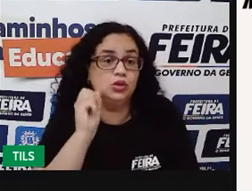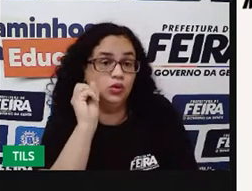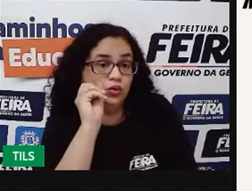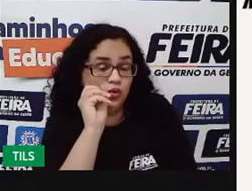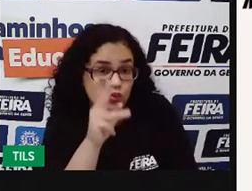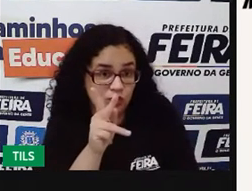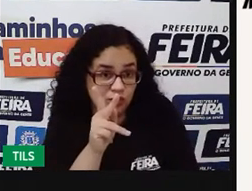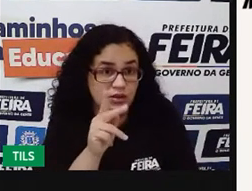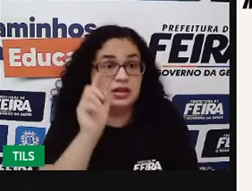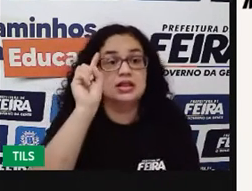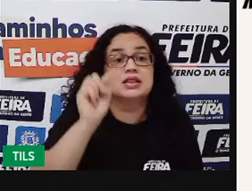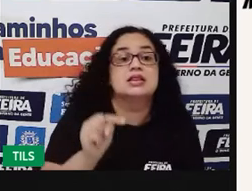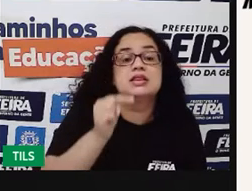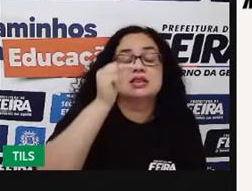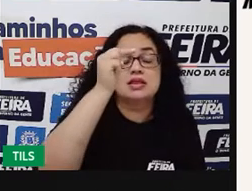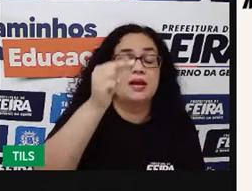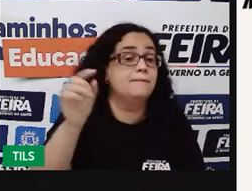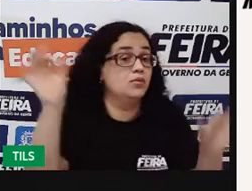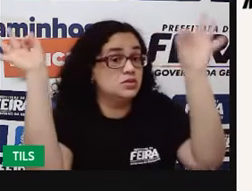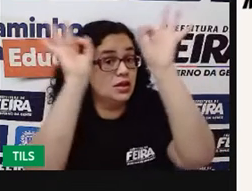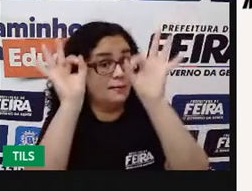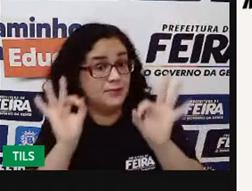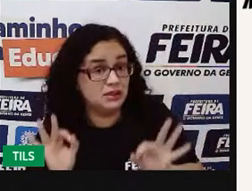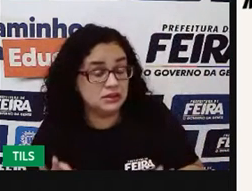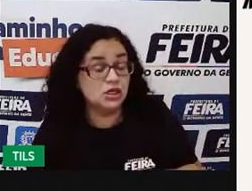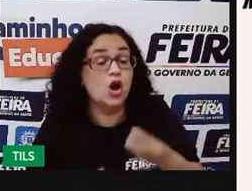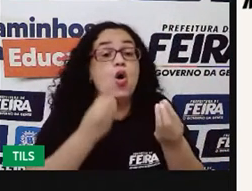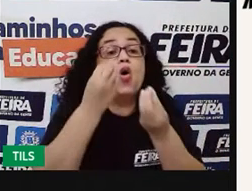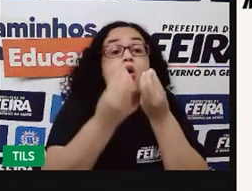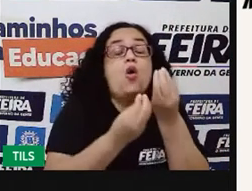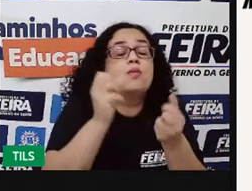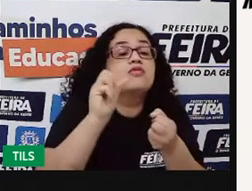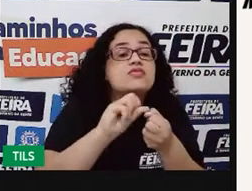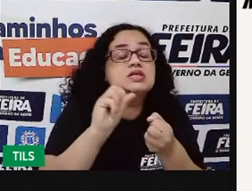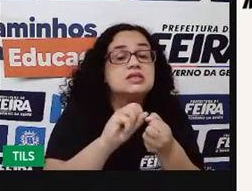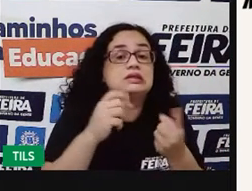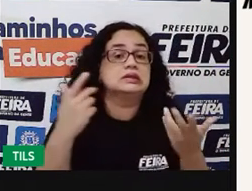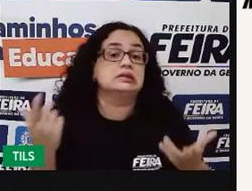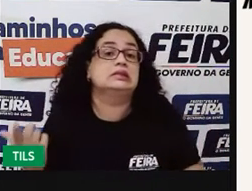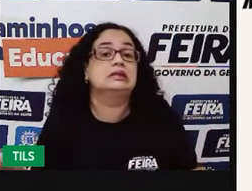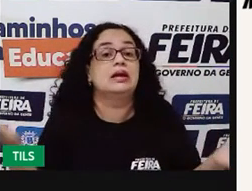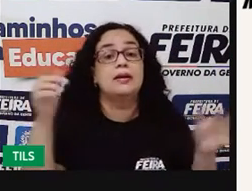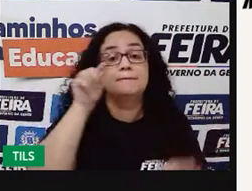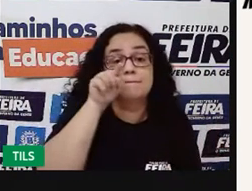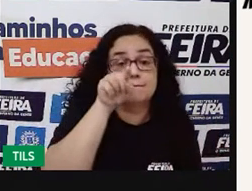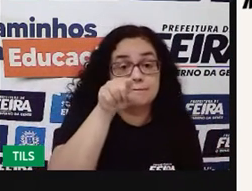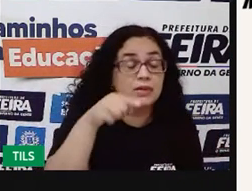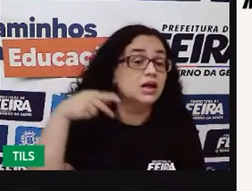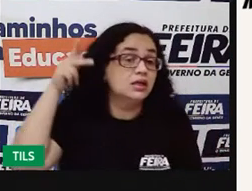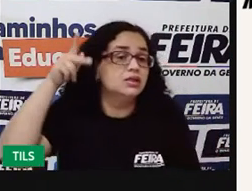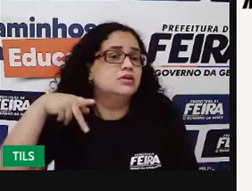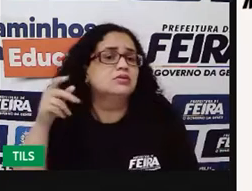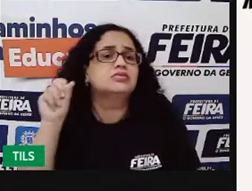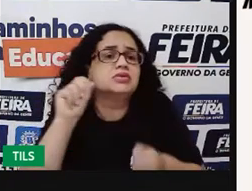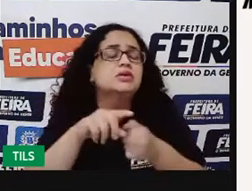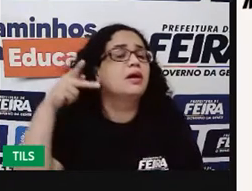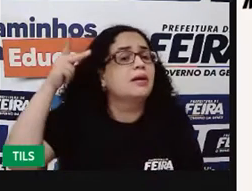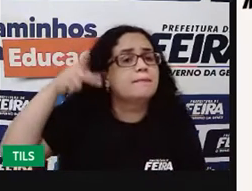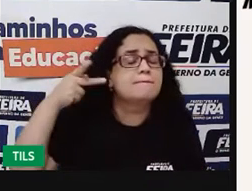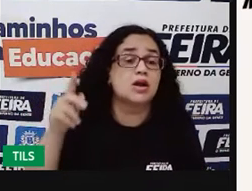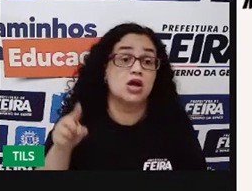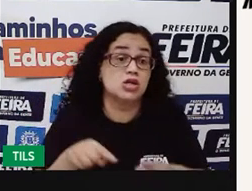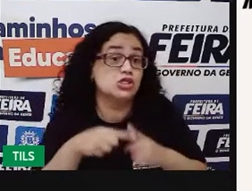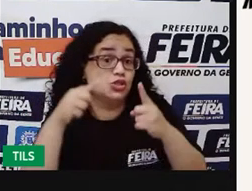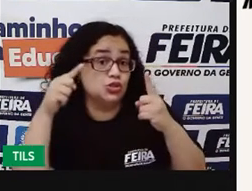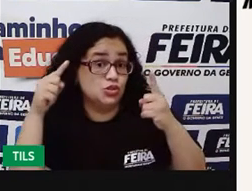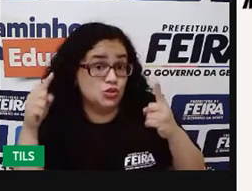E aí, depois que a gente planeja como vai ser executado, é feita a implementação da política pública. Só